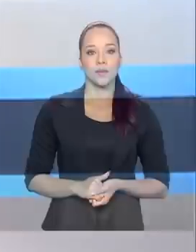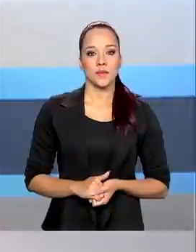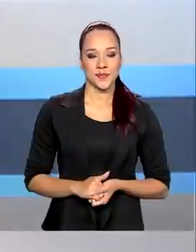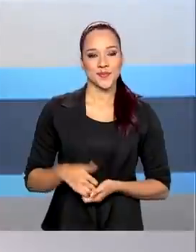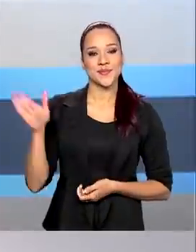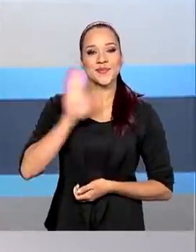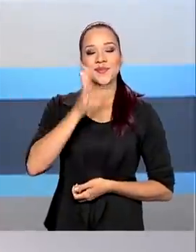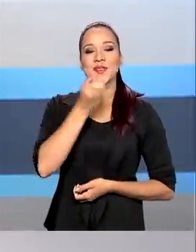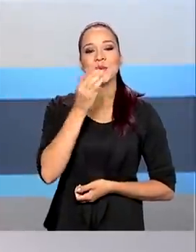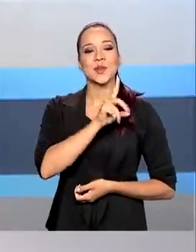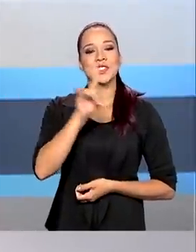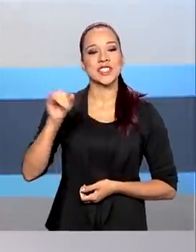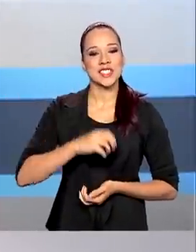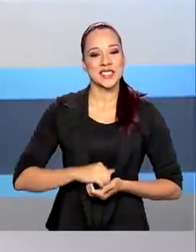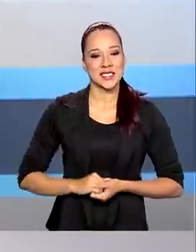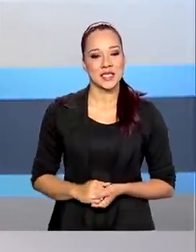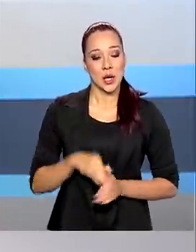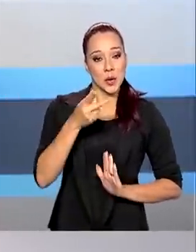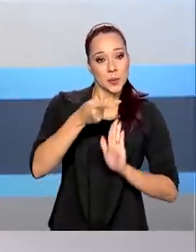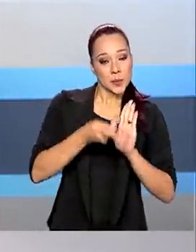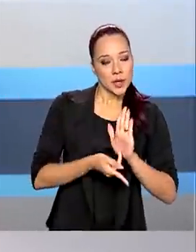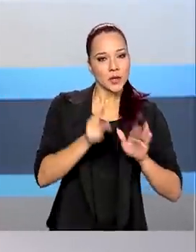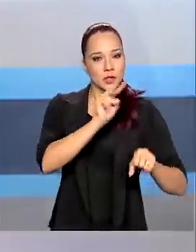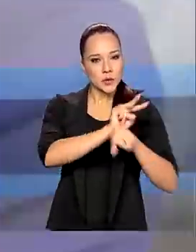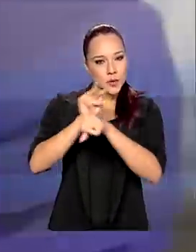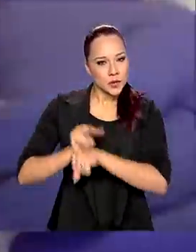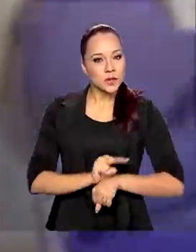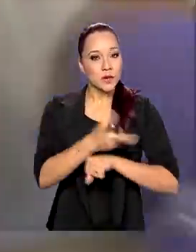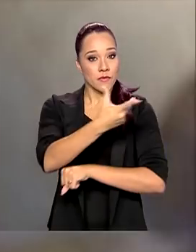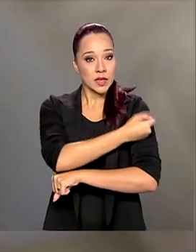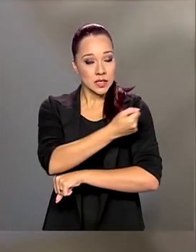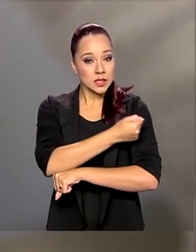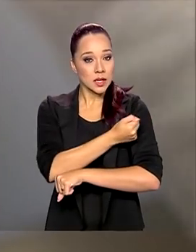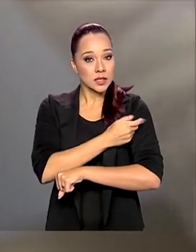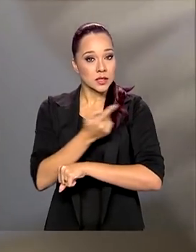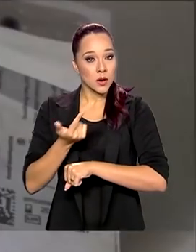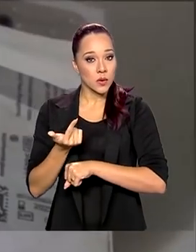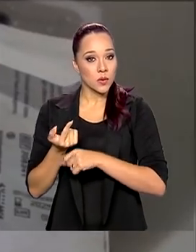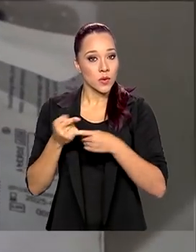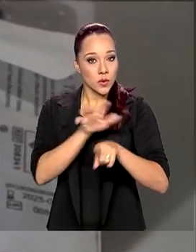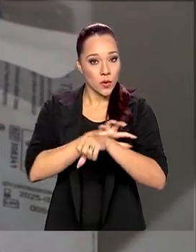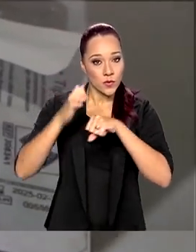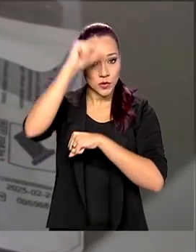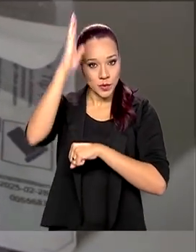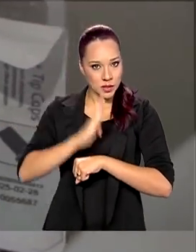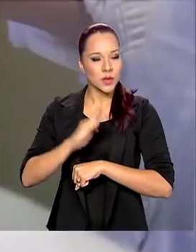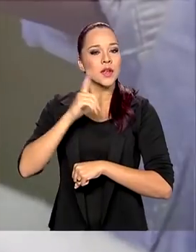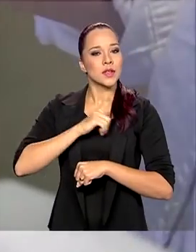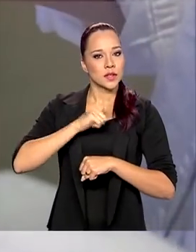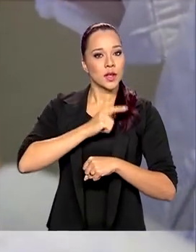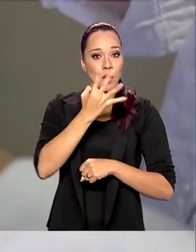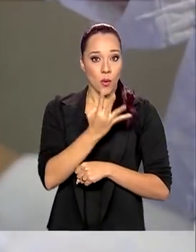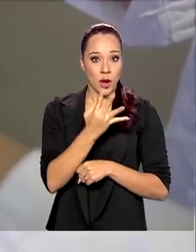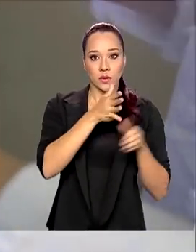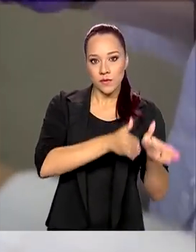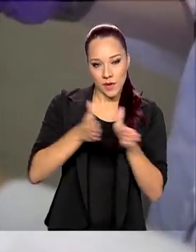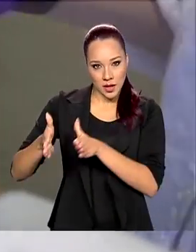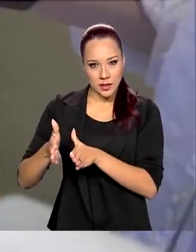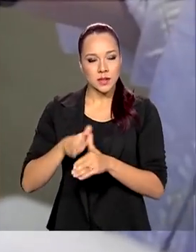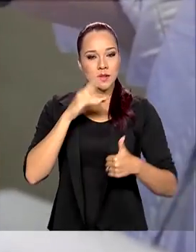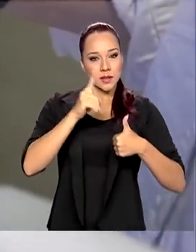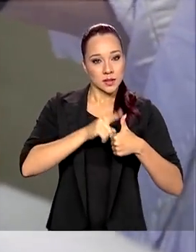Olá, bom dia. Plano preliminar de vacinação contra a Covid-19 no Brasil prevê quatro fases.